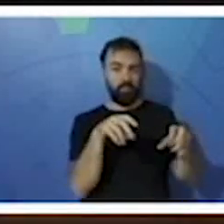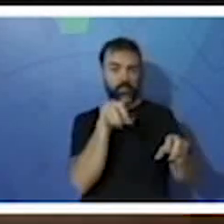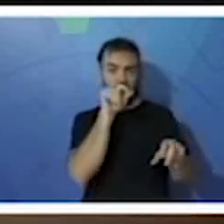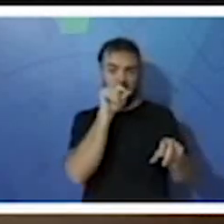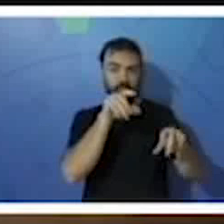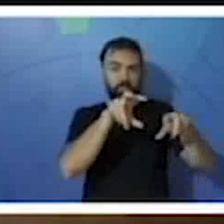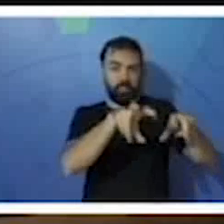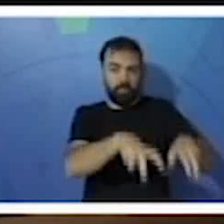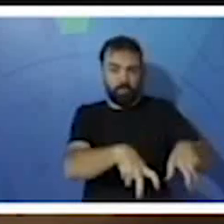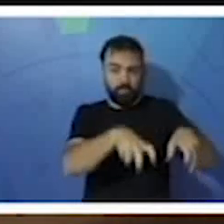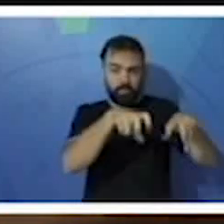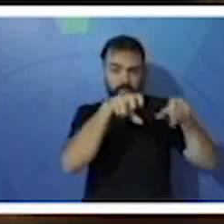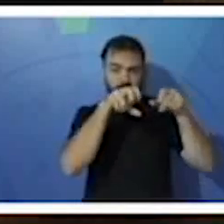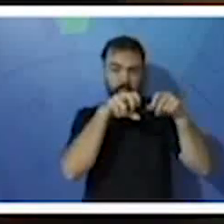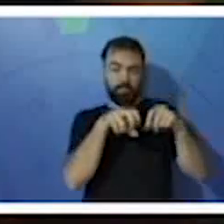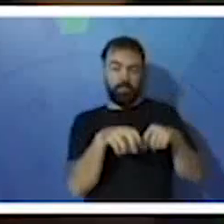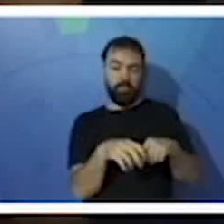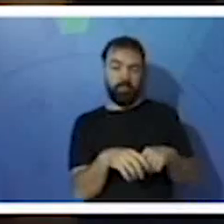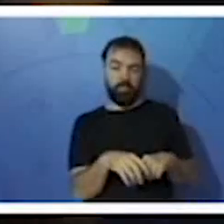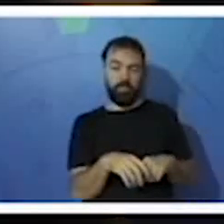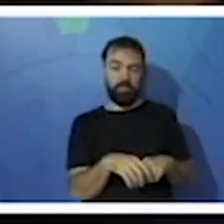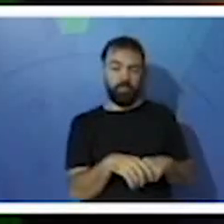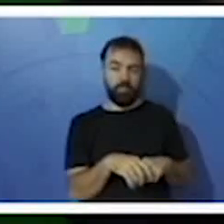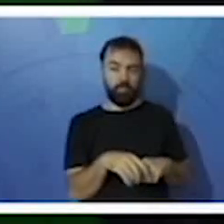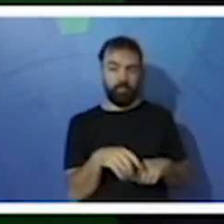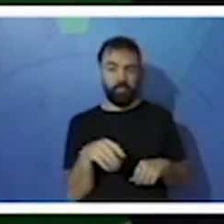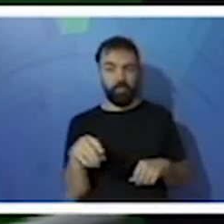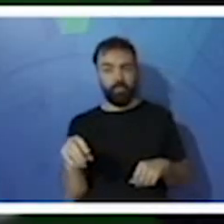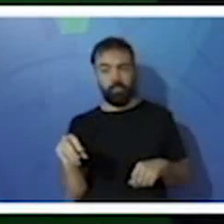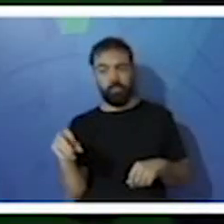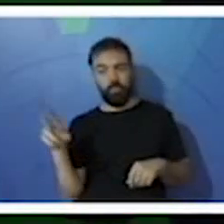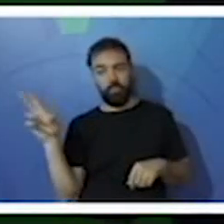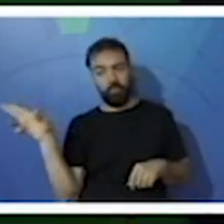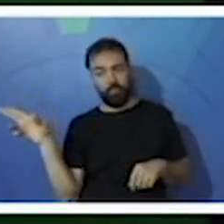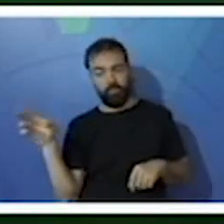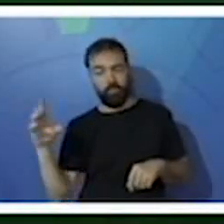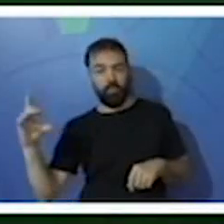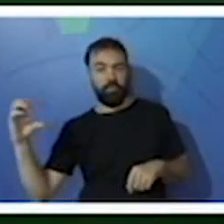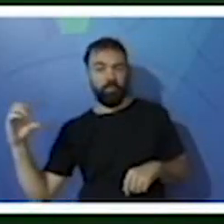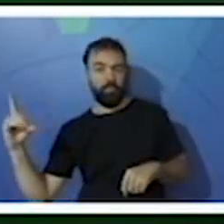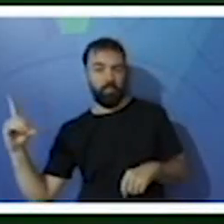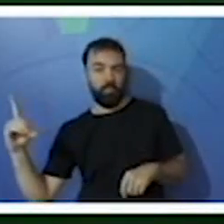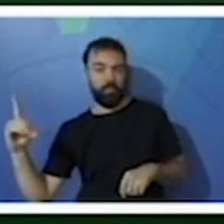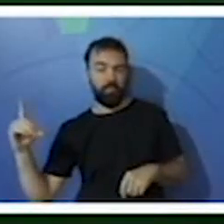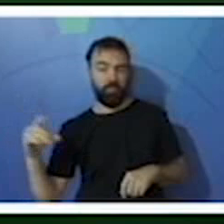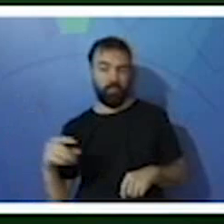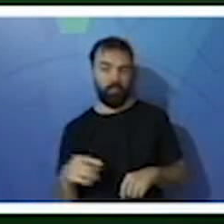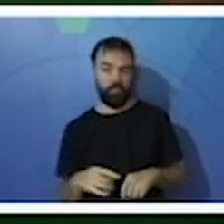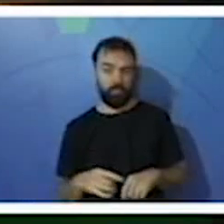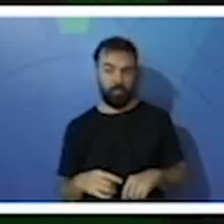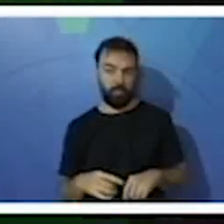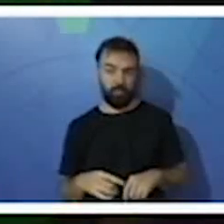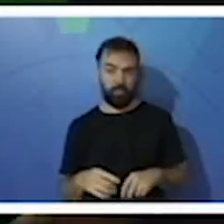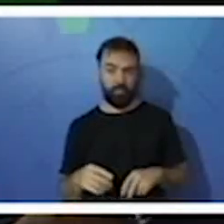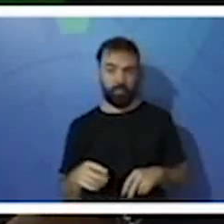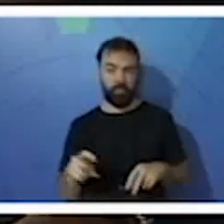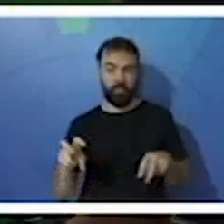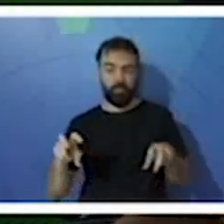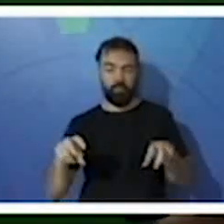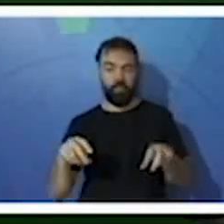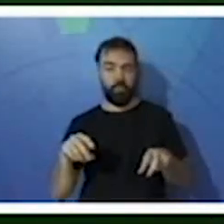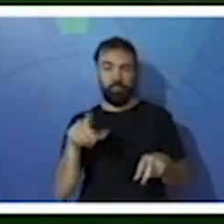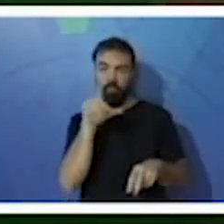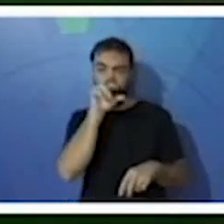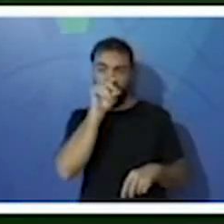alimento ao bico, olha. Mais encurvado. E o último, a letrinha D, que é os pés do falcão,